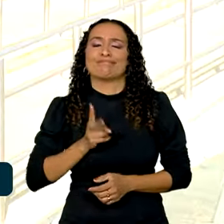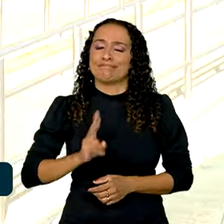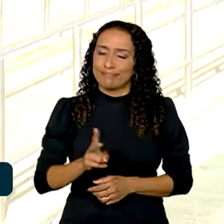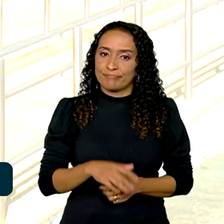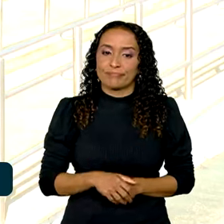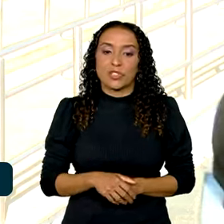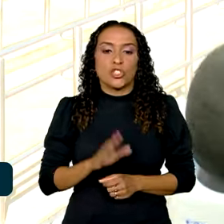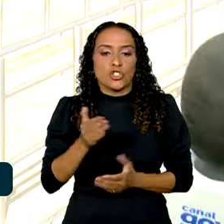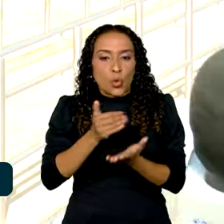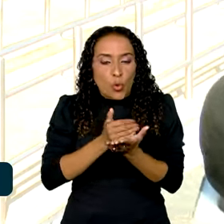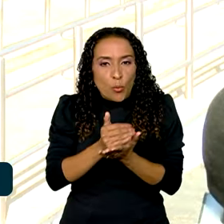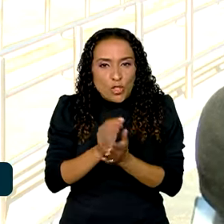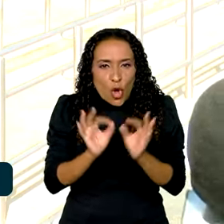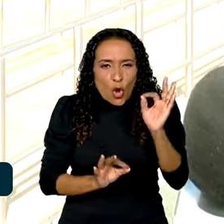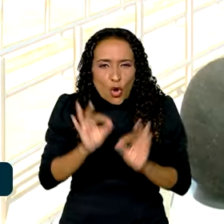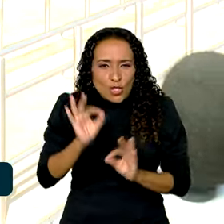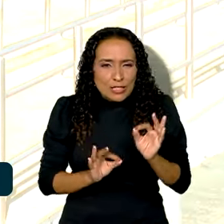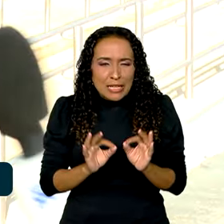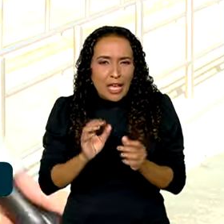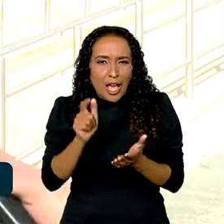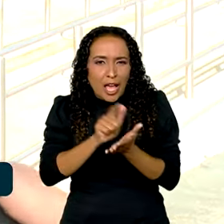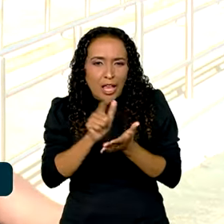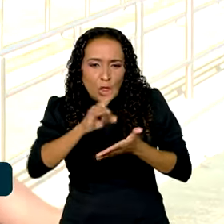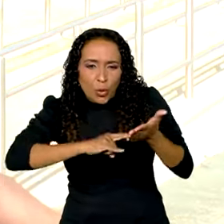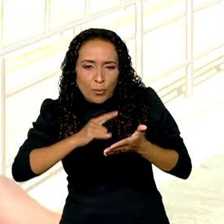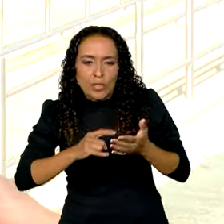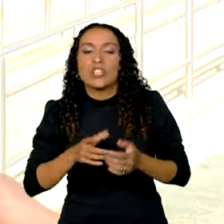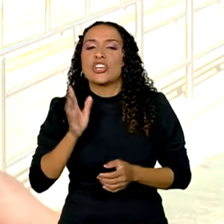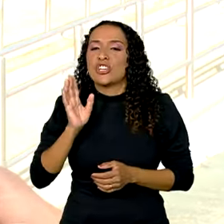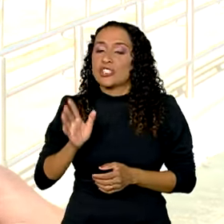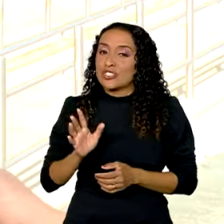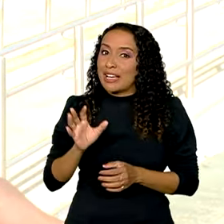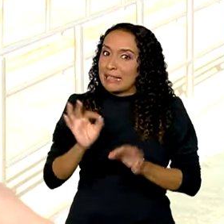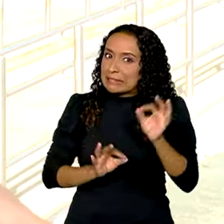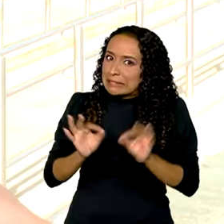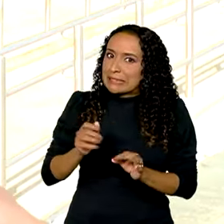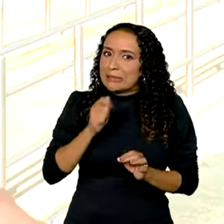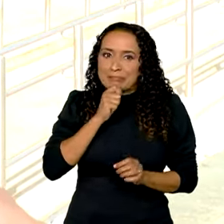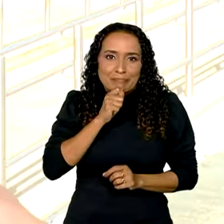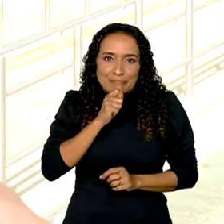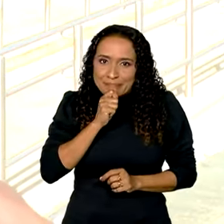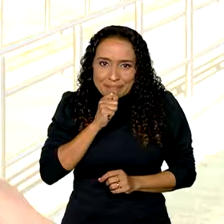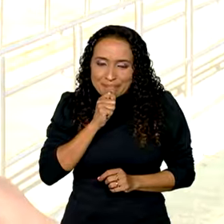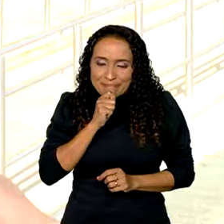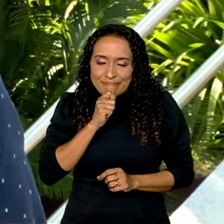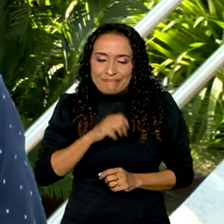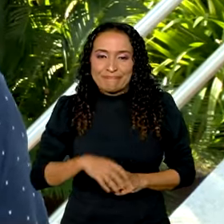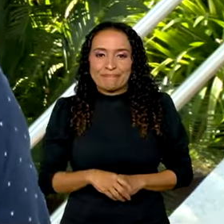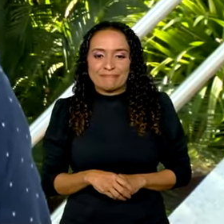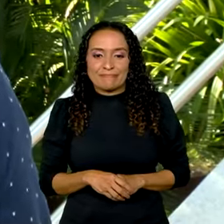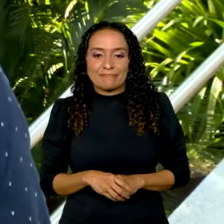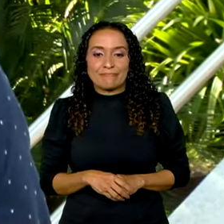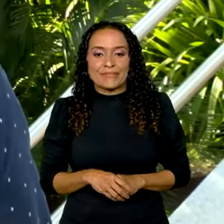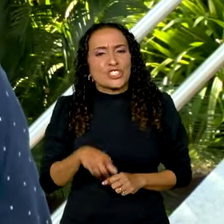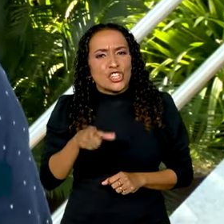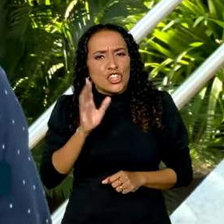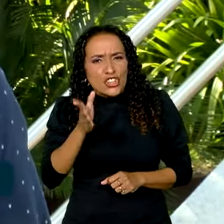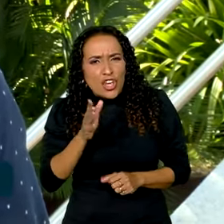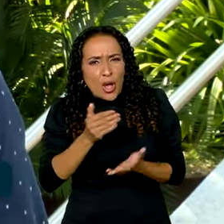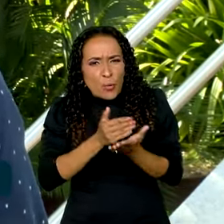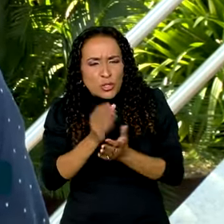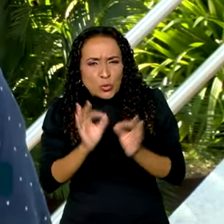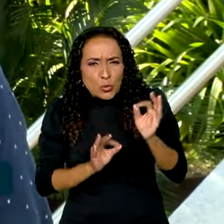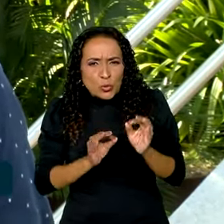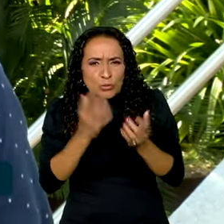Já começou a organizar toda a papelada? Já era para estar organizado, mas ainda não. Ainda não entreguei, não. Ele já começou